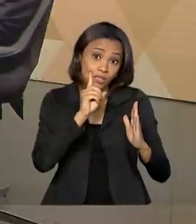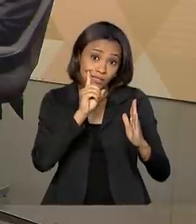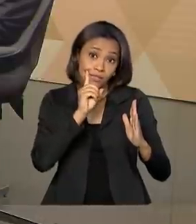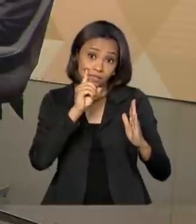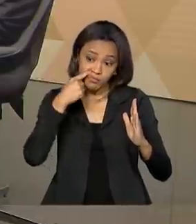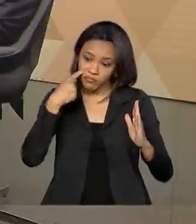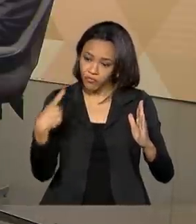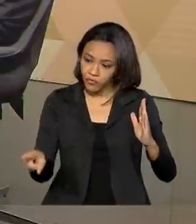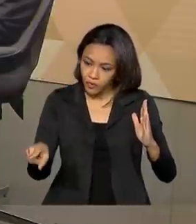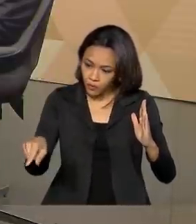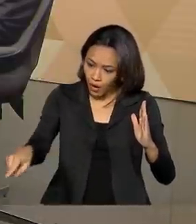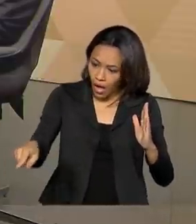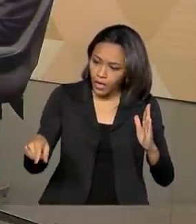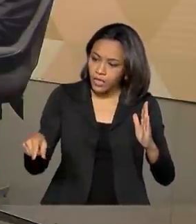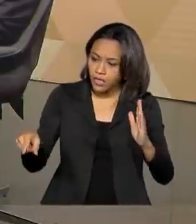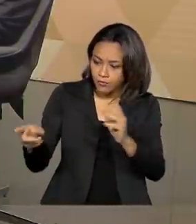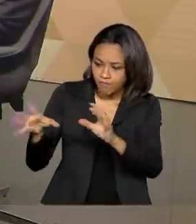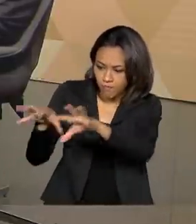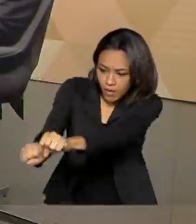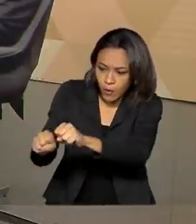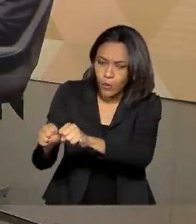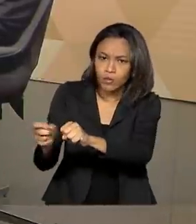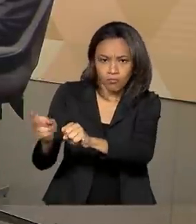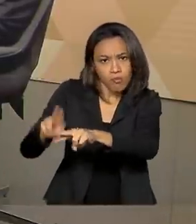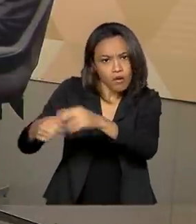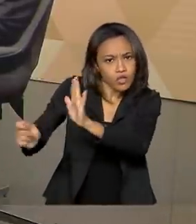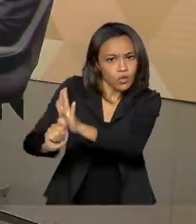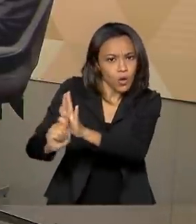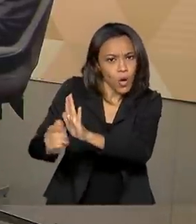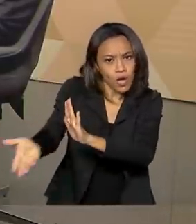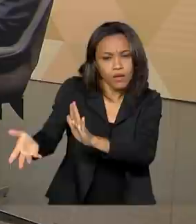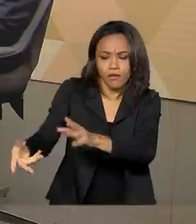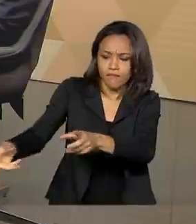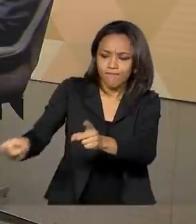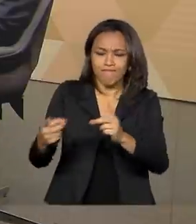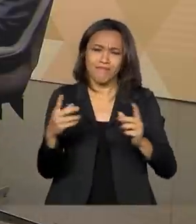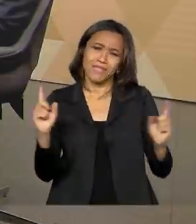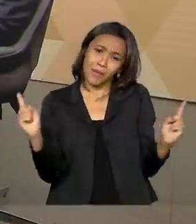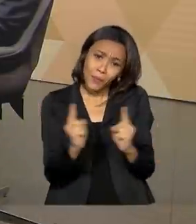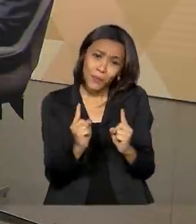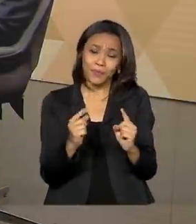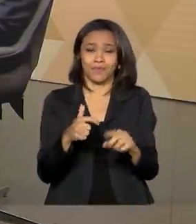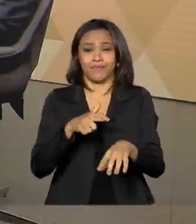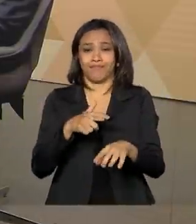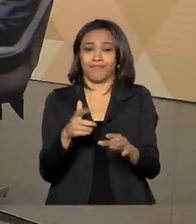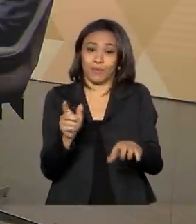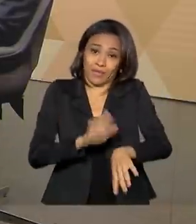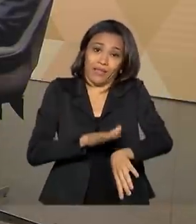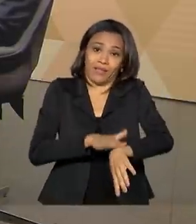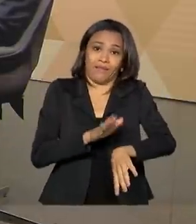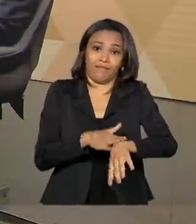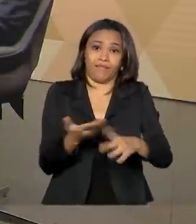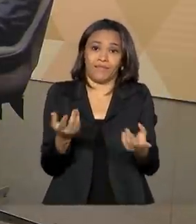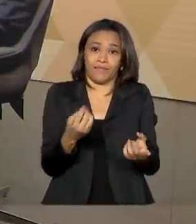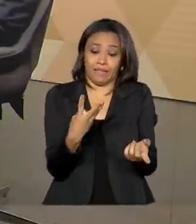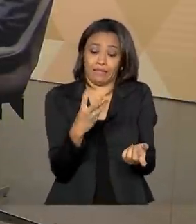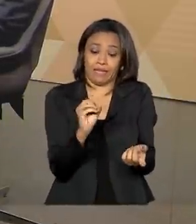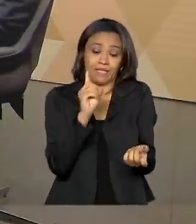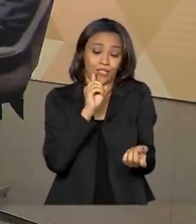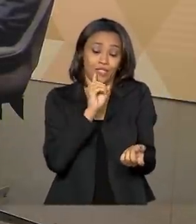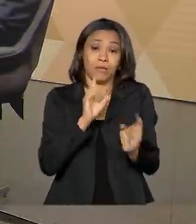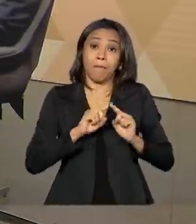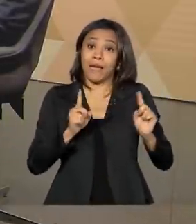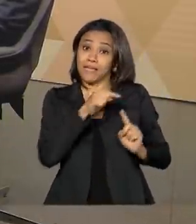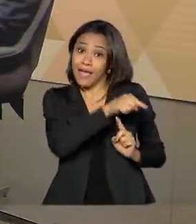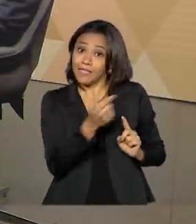apreensão desse bem. É claro que a sabe que esse 30 dias é um prazo muito curto, mas essa lei trouxe uma mudança de cultura.